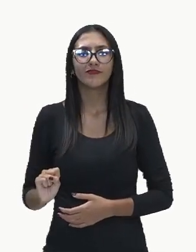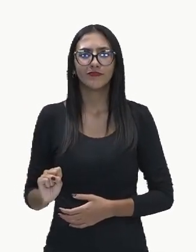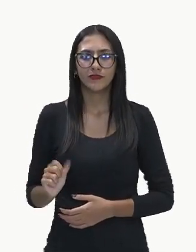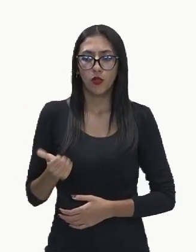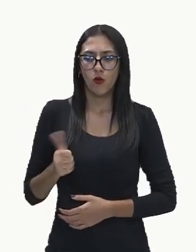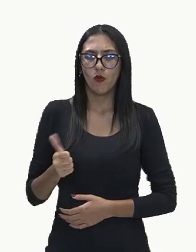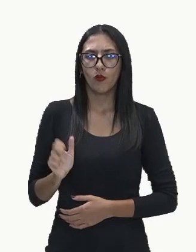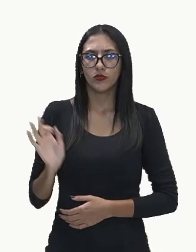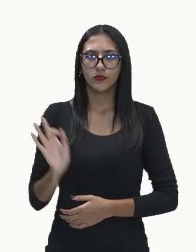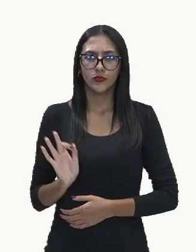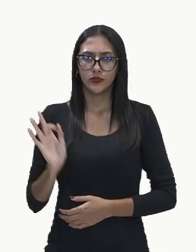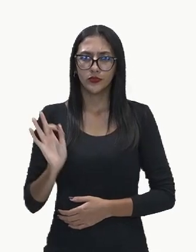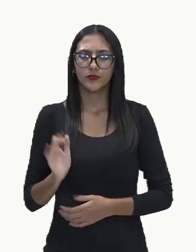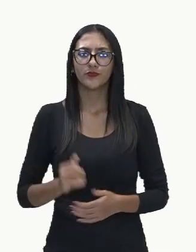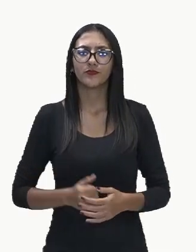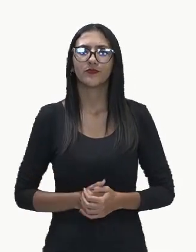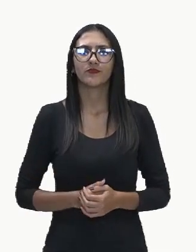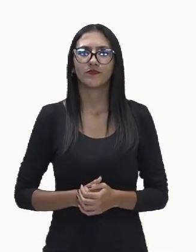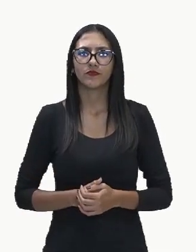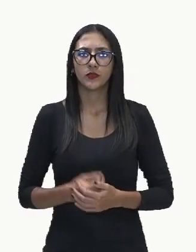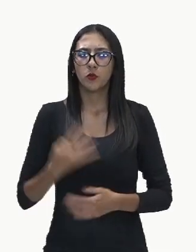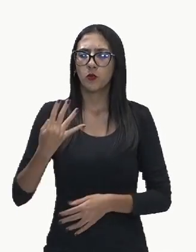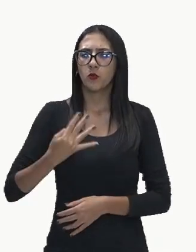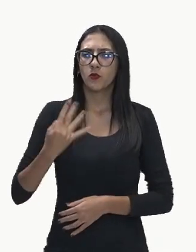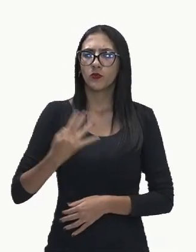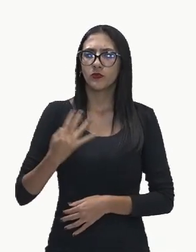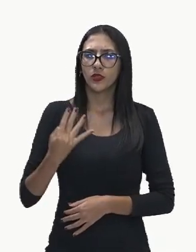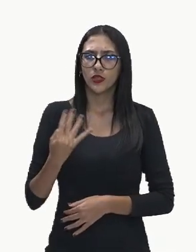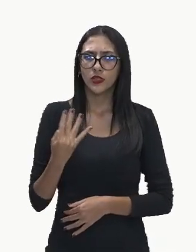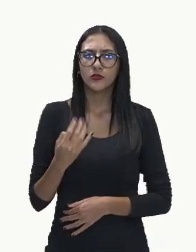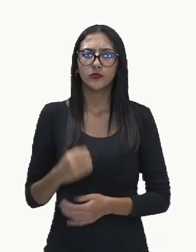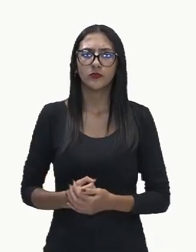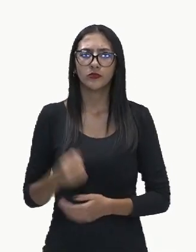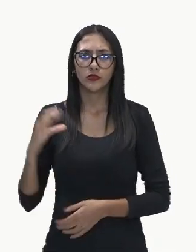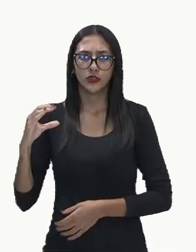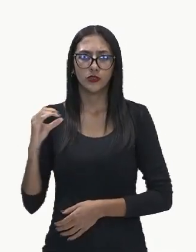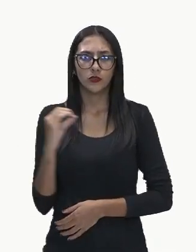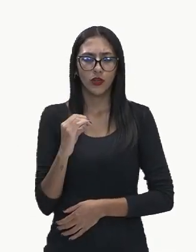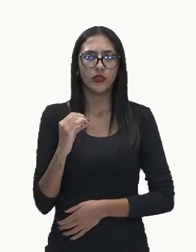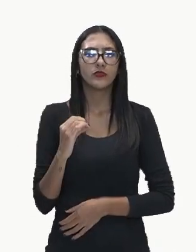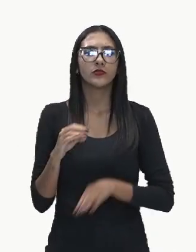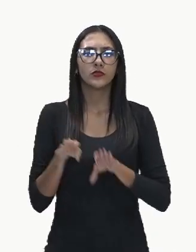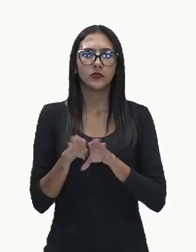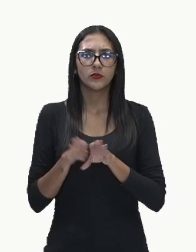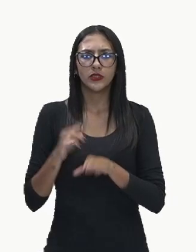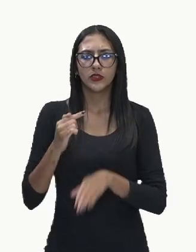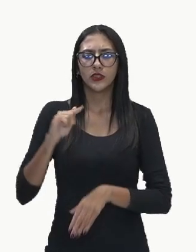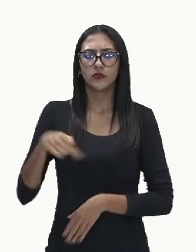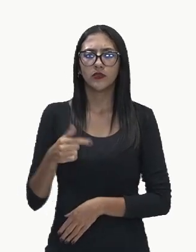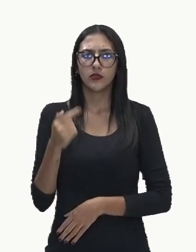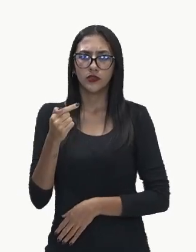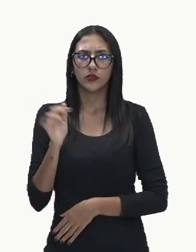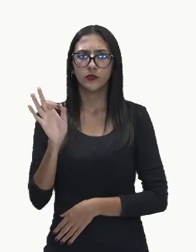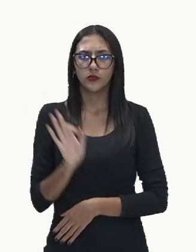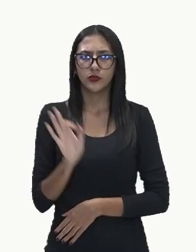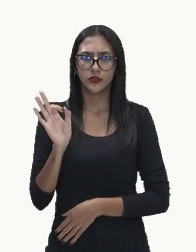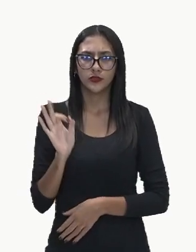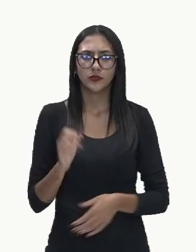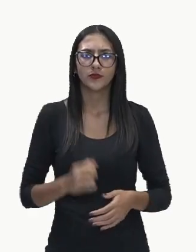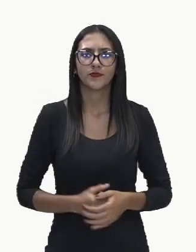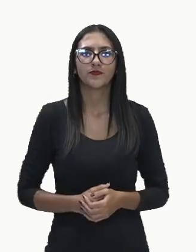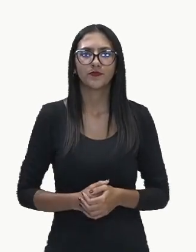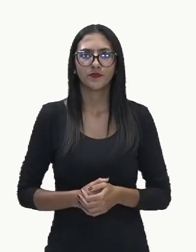E aí nós vamos para o quarto lugar, o Centro-Oeste, com 7,7%. E observem aí